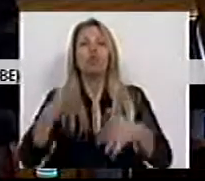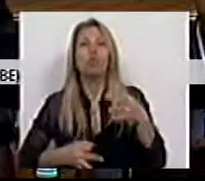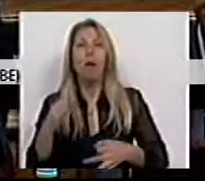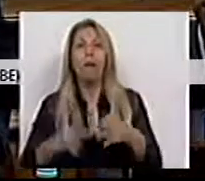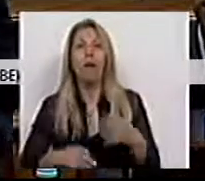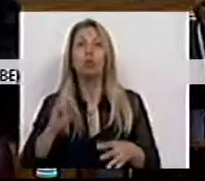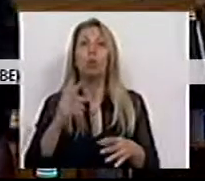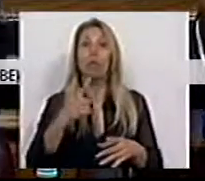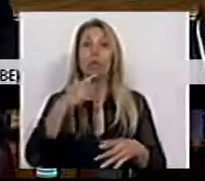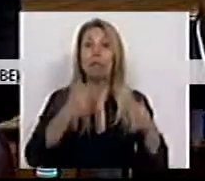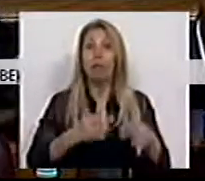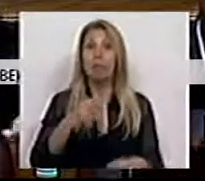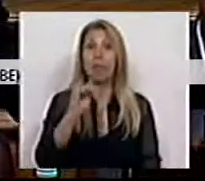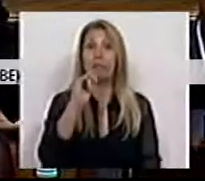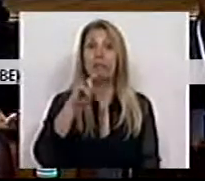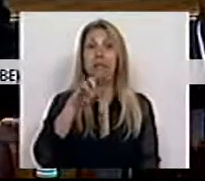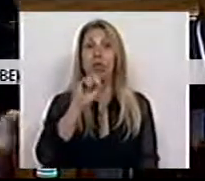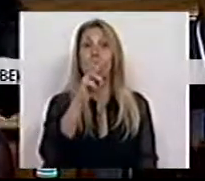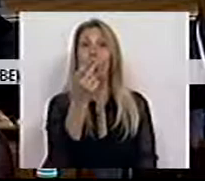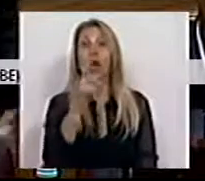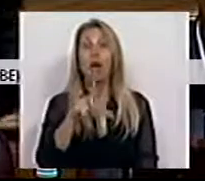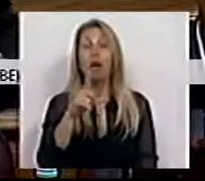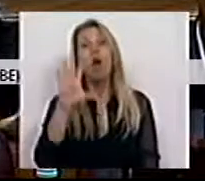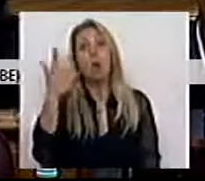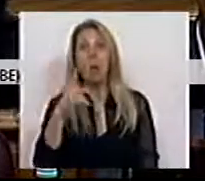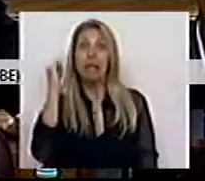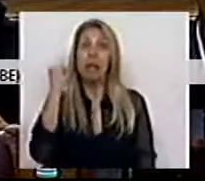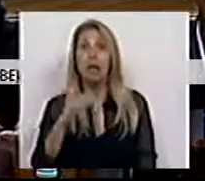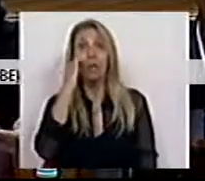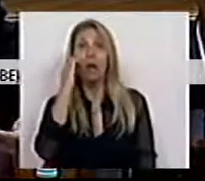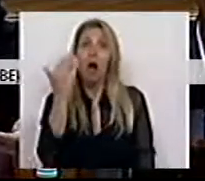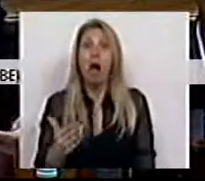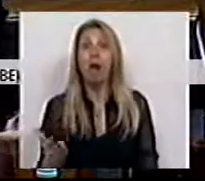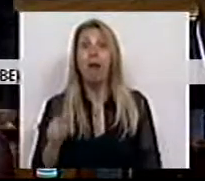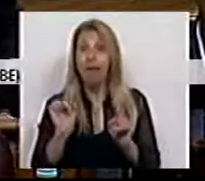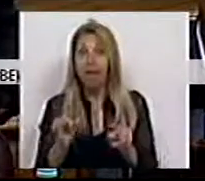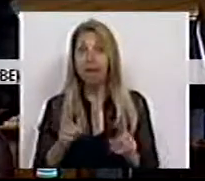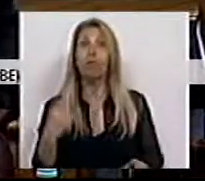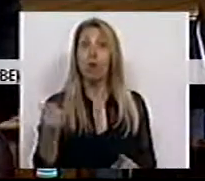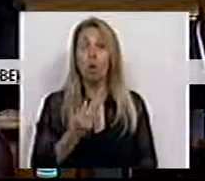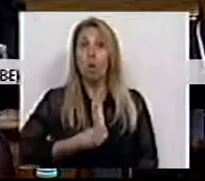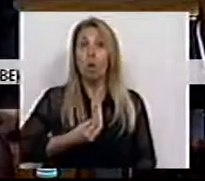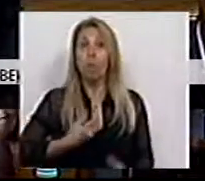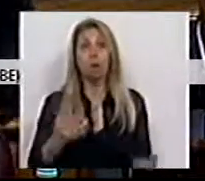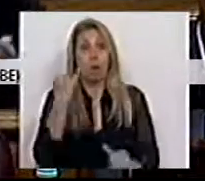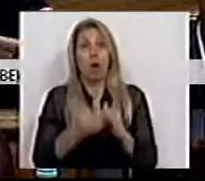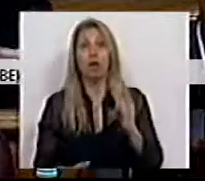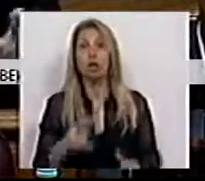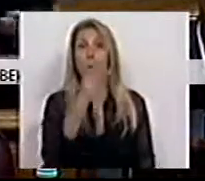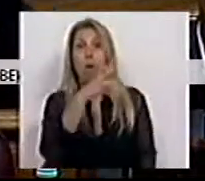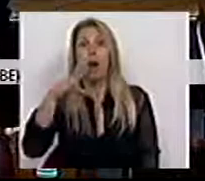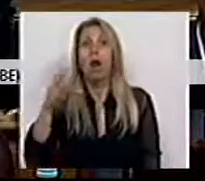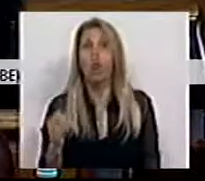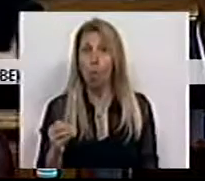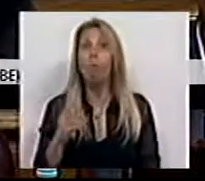tribunal singular de crimes mais graves. É nesta, foi sempre esta a nossa preocupação, aos riscos, aos erros mais